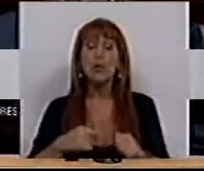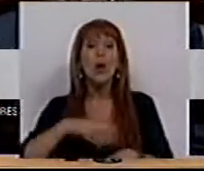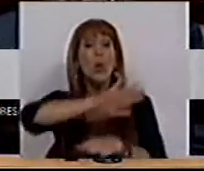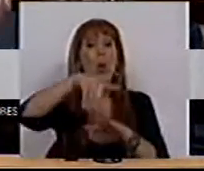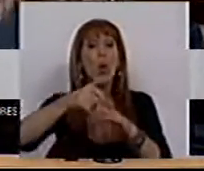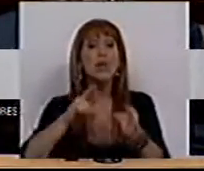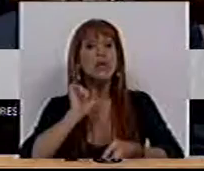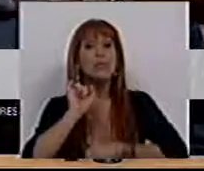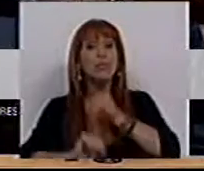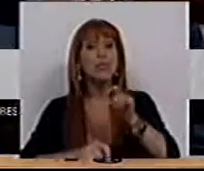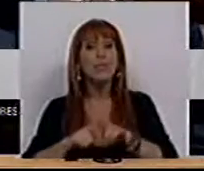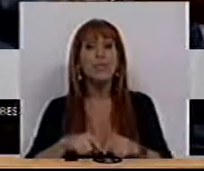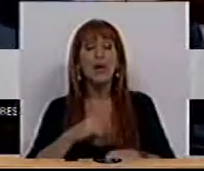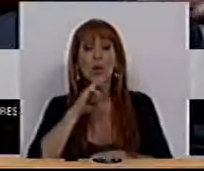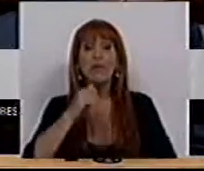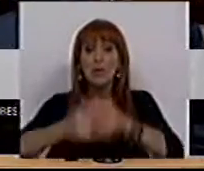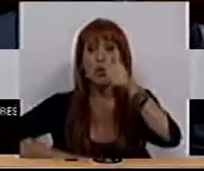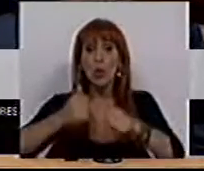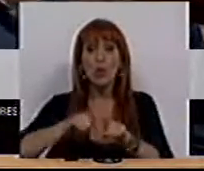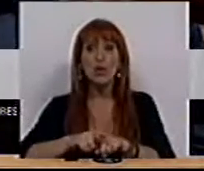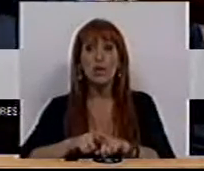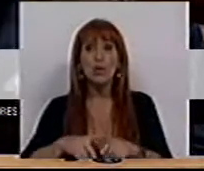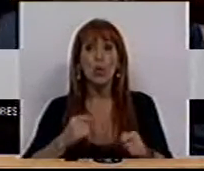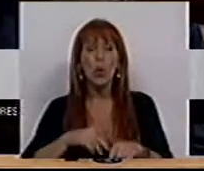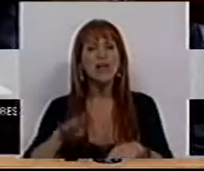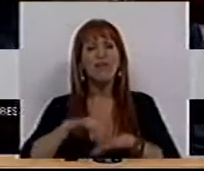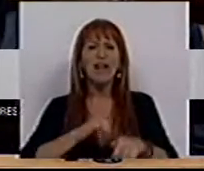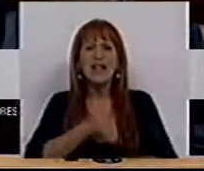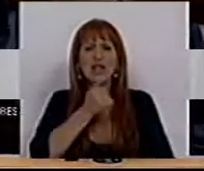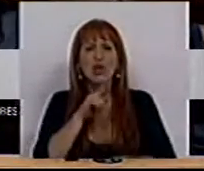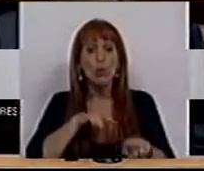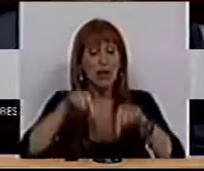contexto concreto do aviso do concurso, não da tomada de uma resolução política nesta Assembleia.